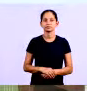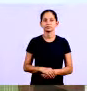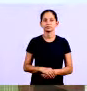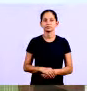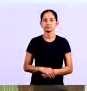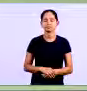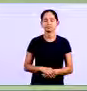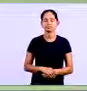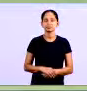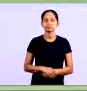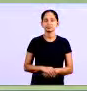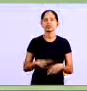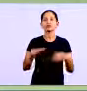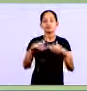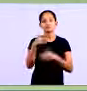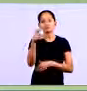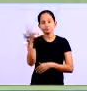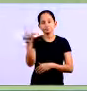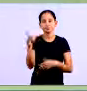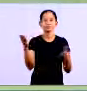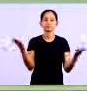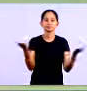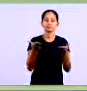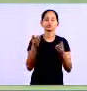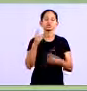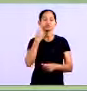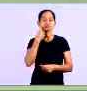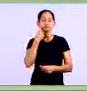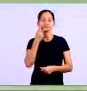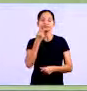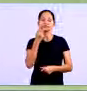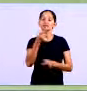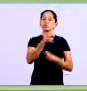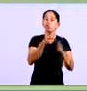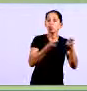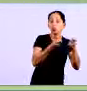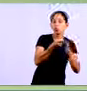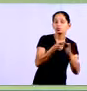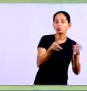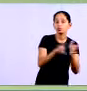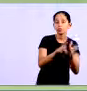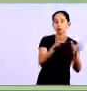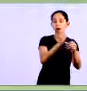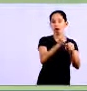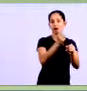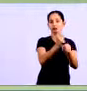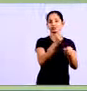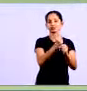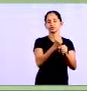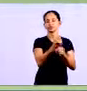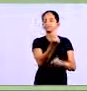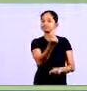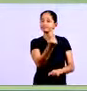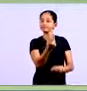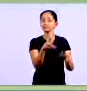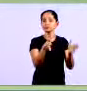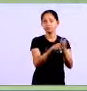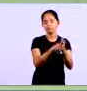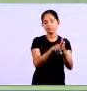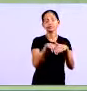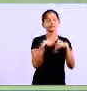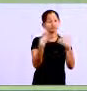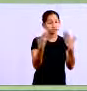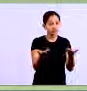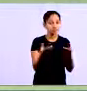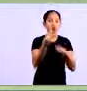bom o outro ponto também como nós já havíamos dito é o controle de caixa tá para financiar a continuidade